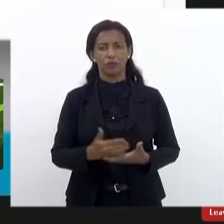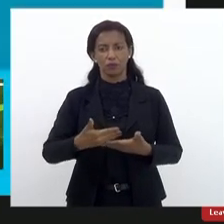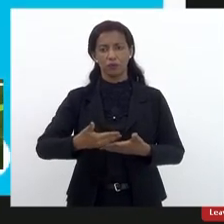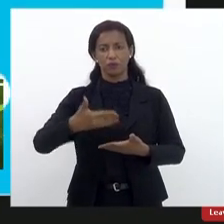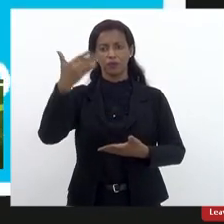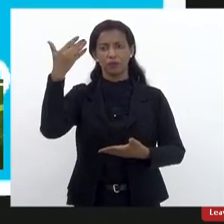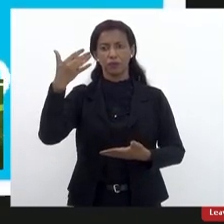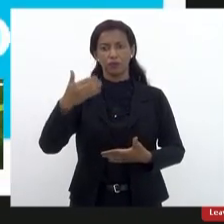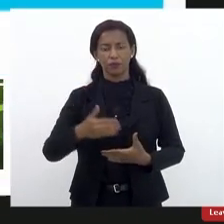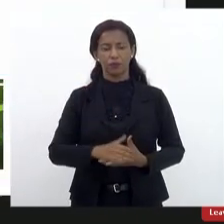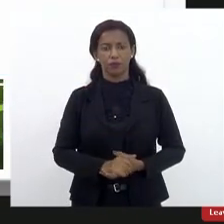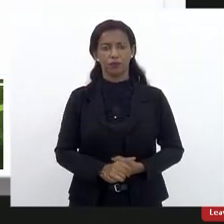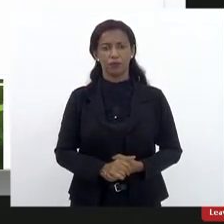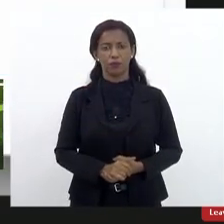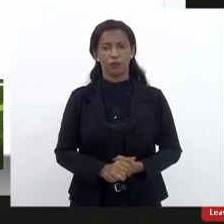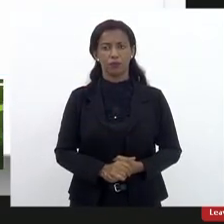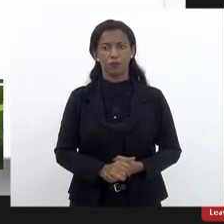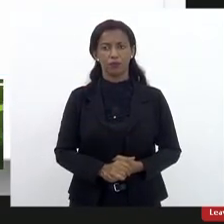gentileza?